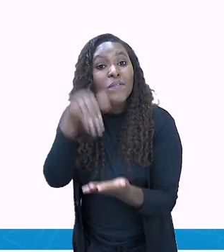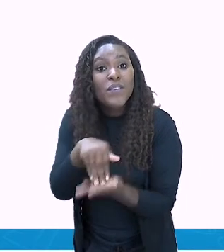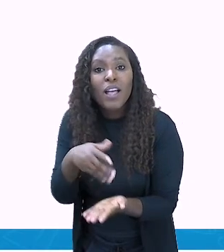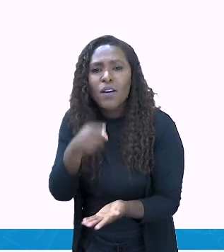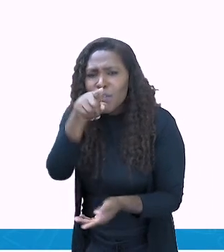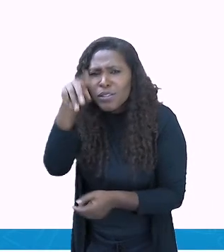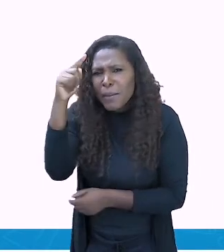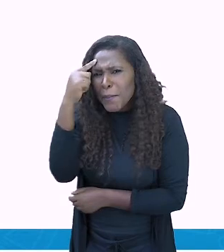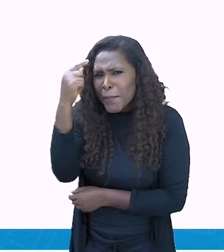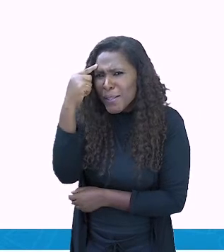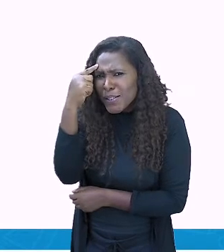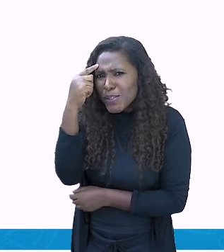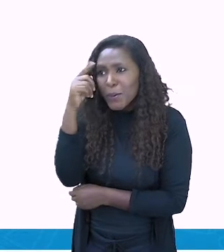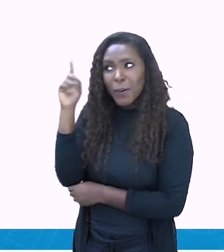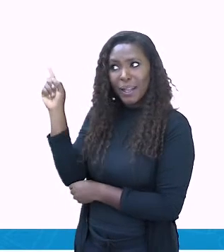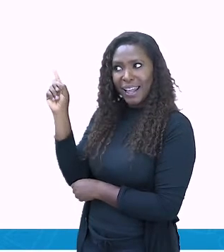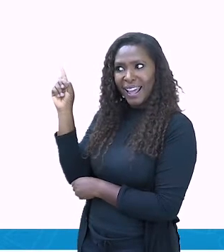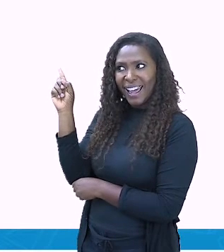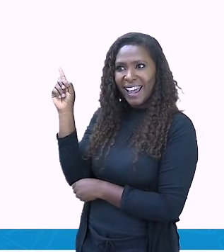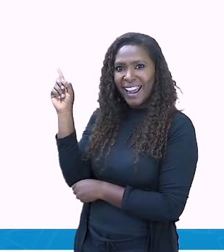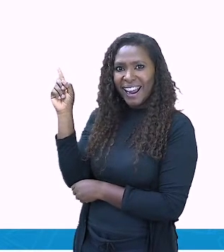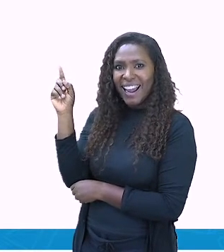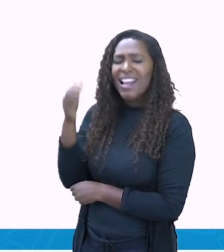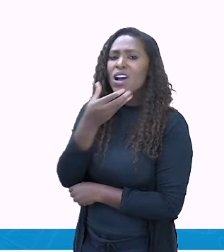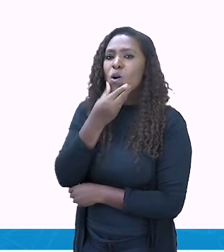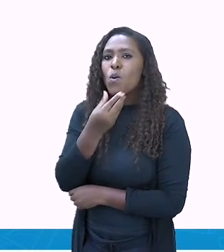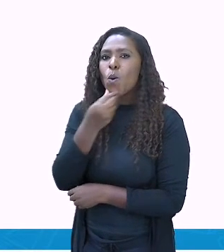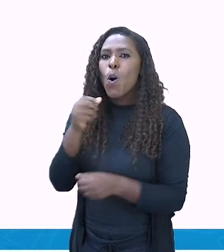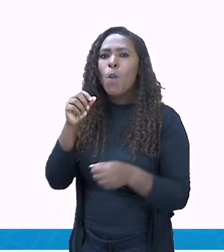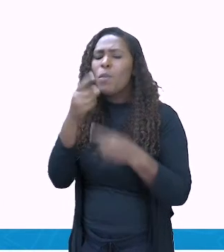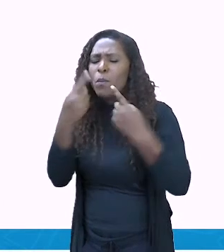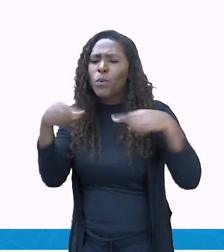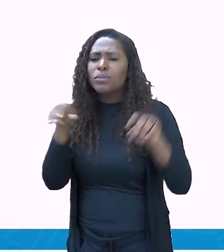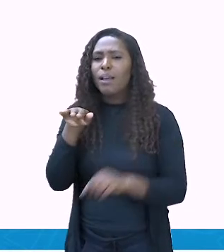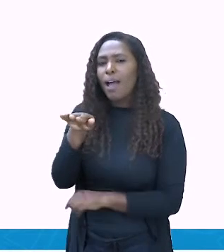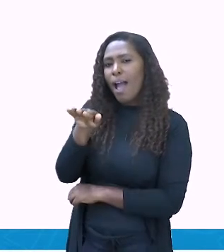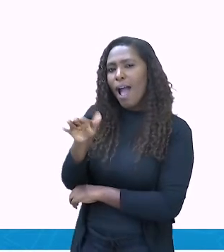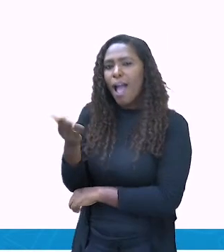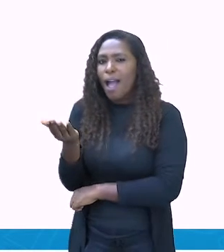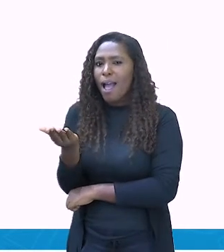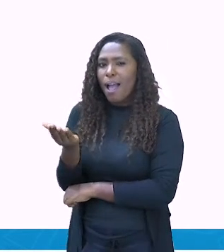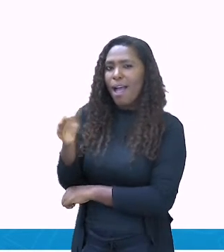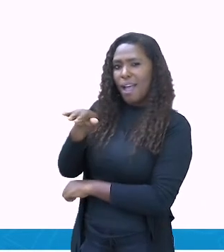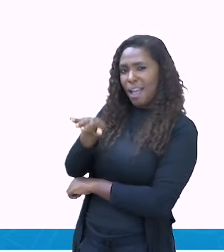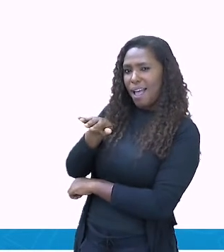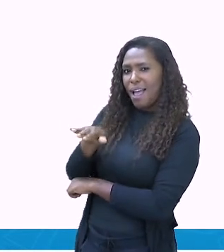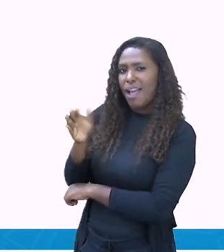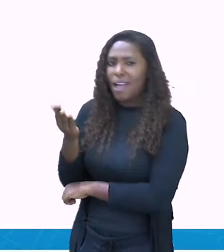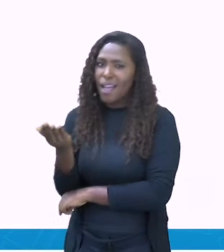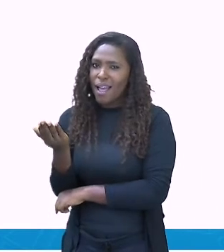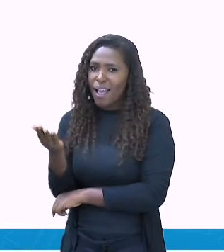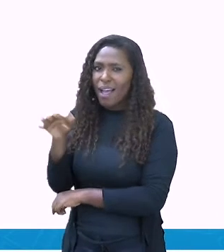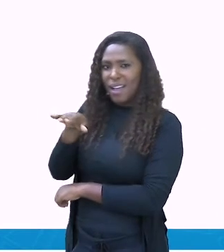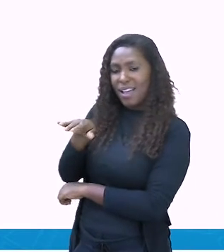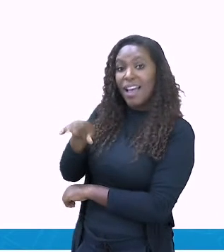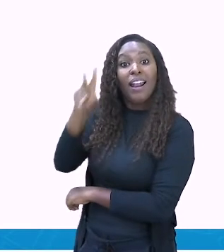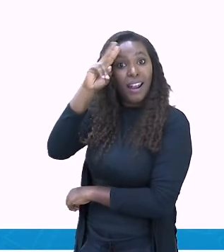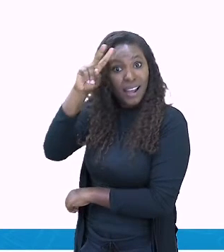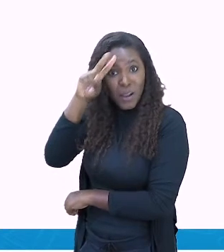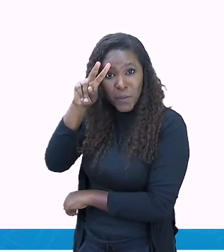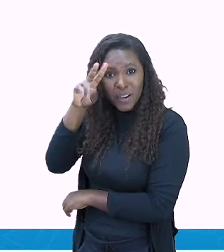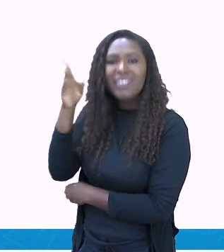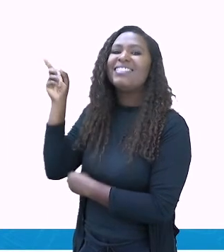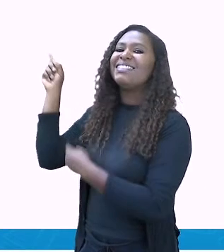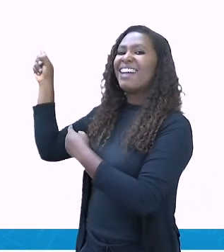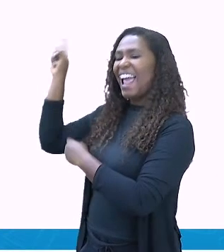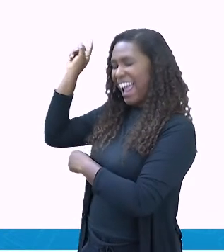aí pensou nele? Jair Rodrigues. Jair Rodrigues foi o primeiro, foi considerado o